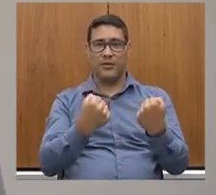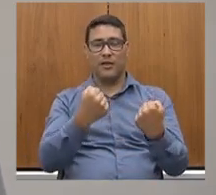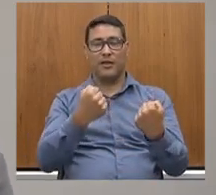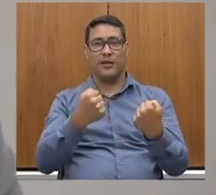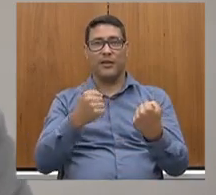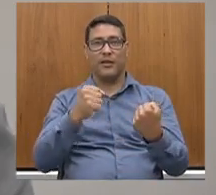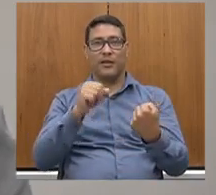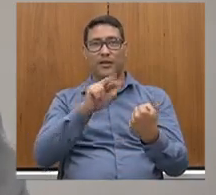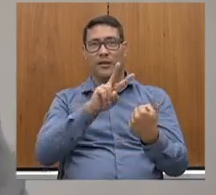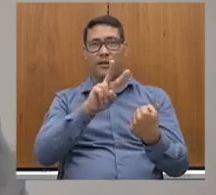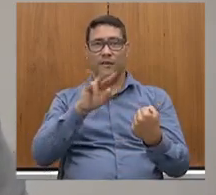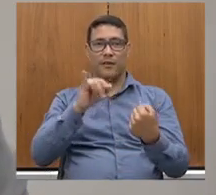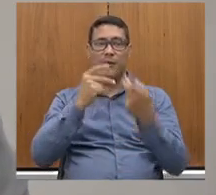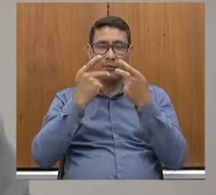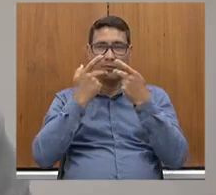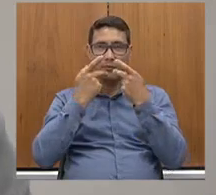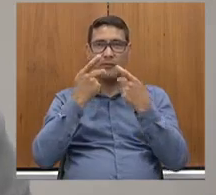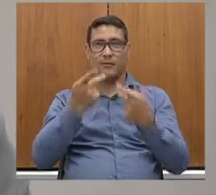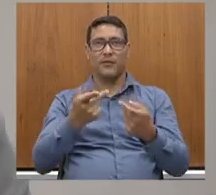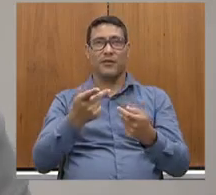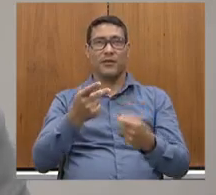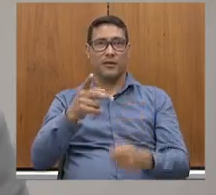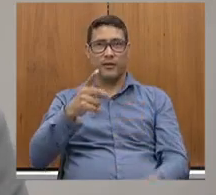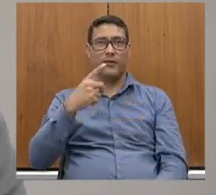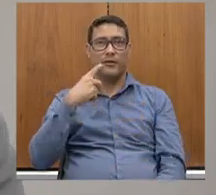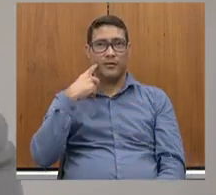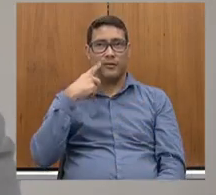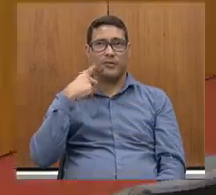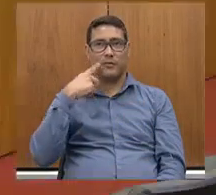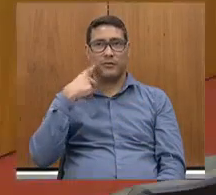Então, o senhor tem a palavra, deputado.